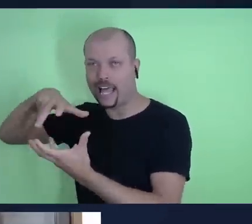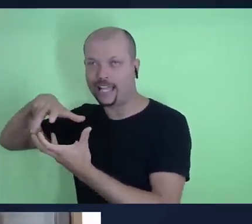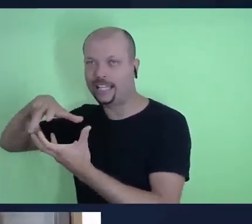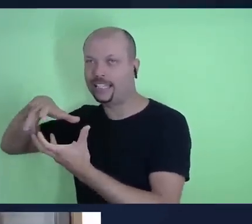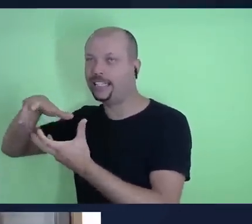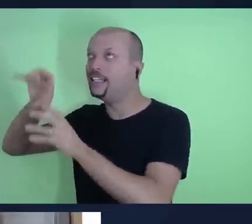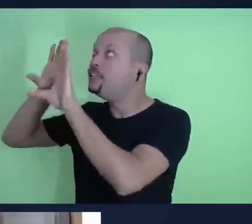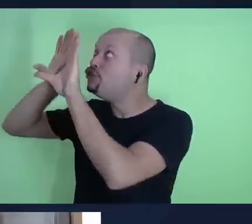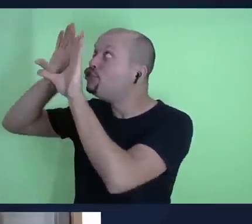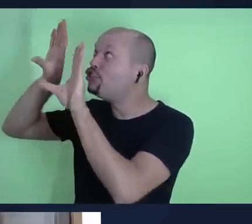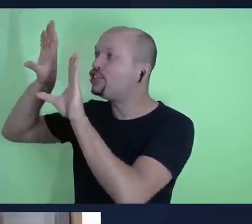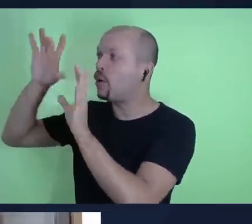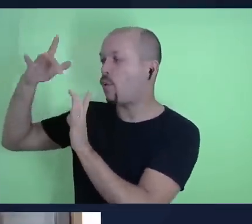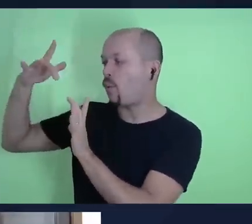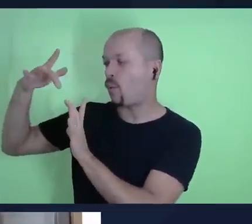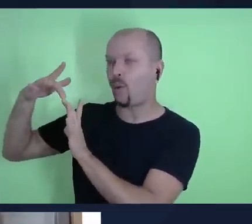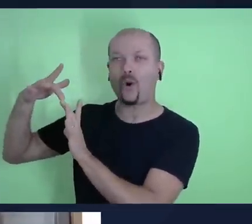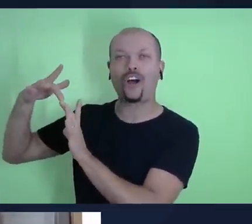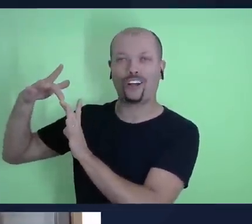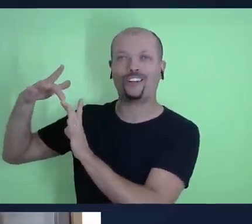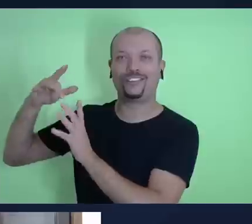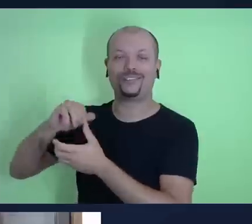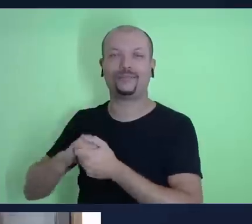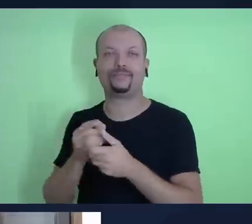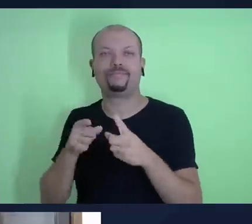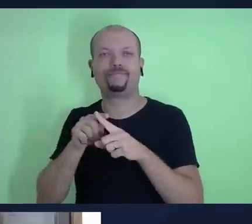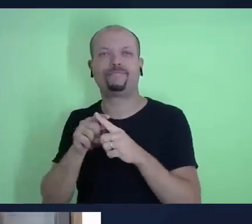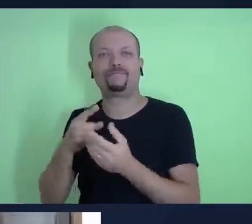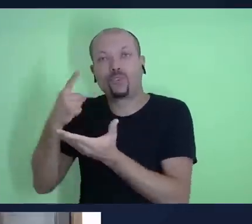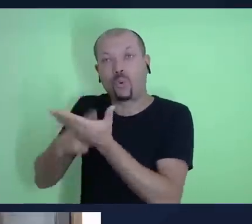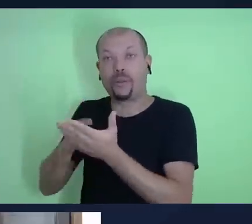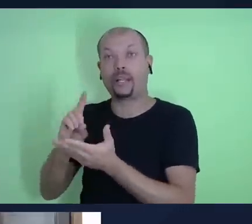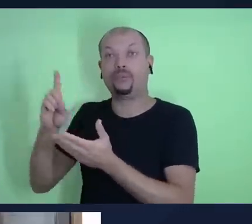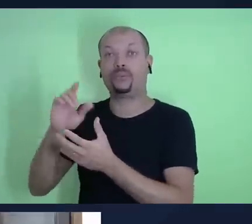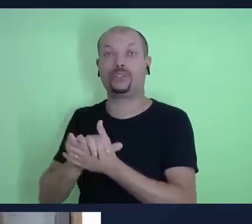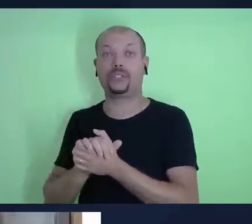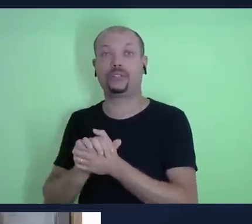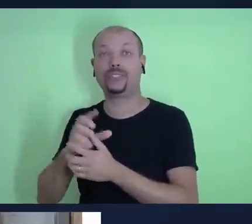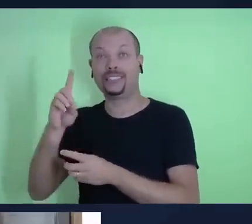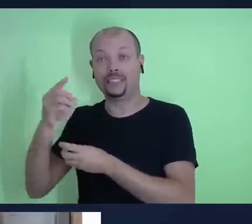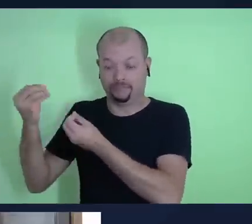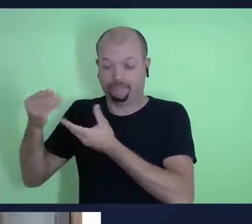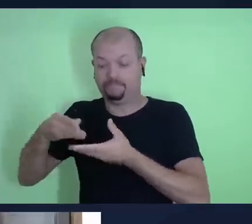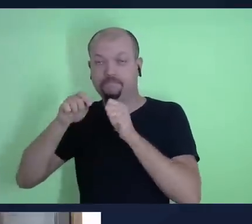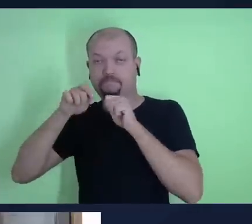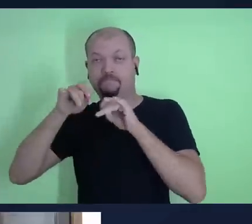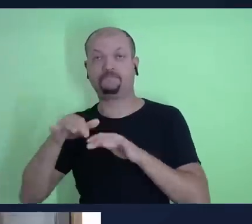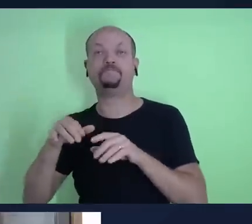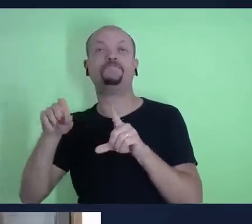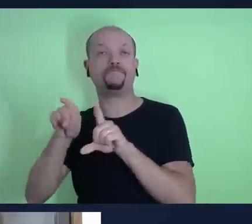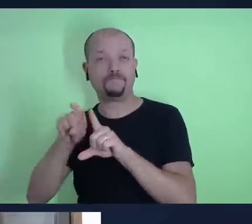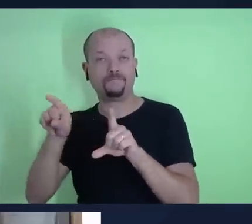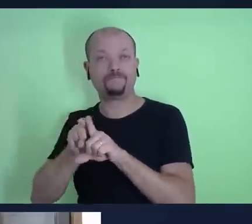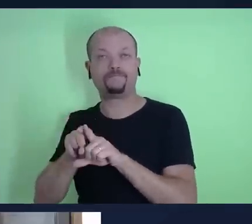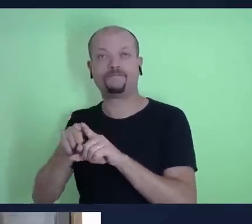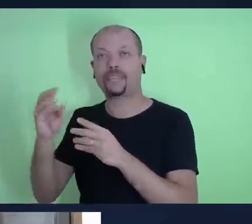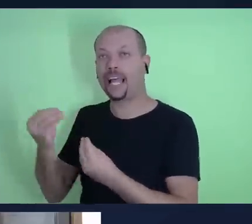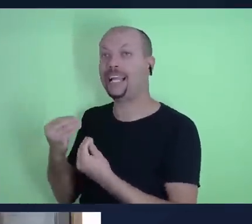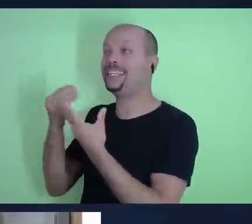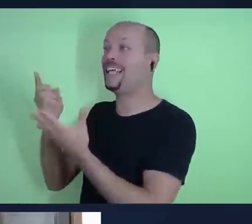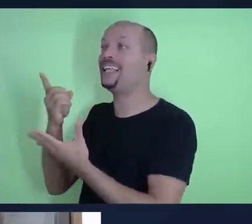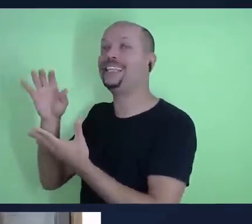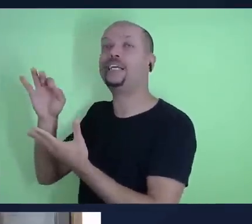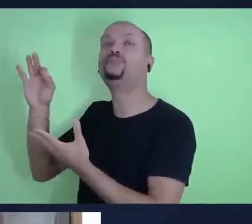na prosperidade que eventualmente Deus desse a ele, ele devolveria para Deus 10